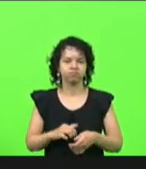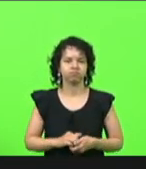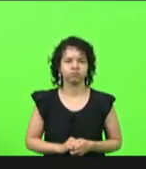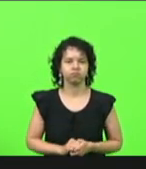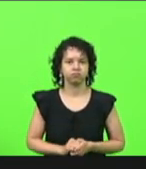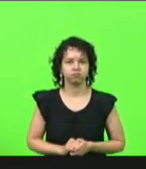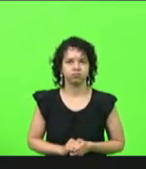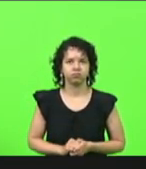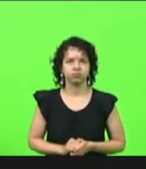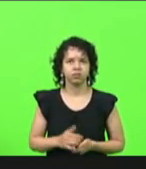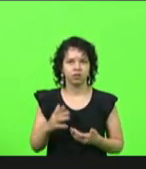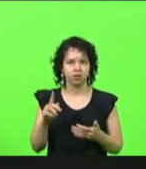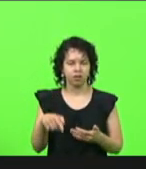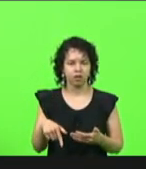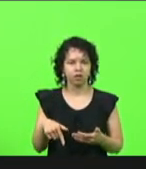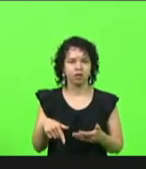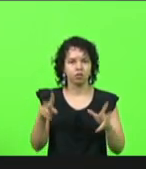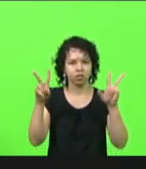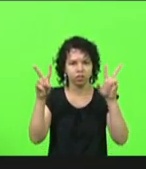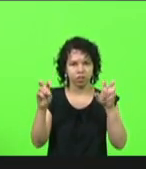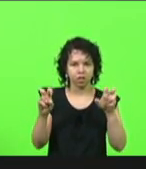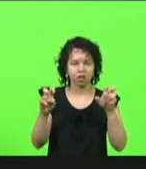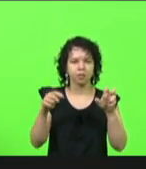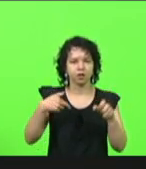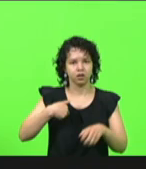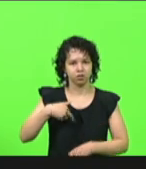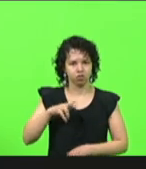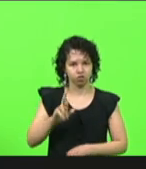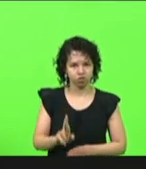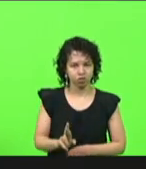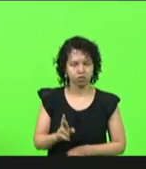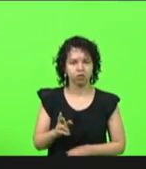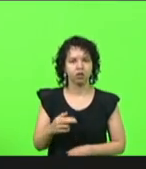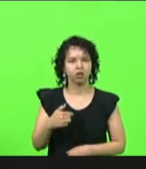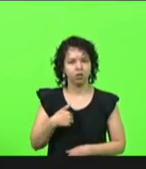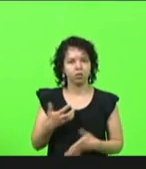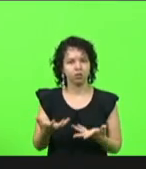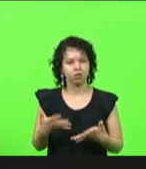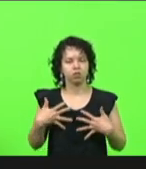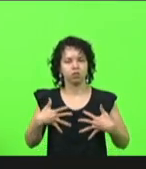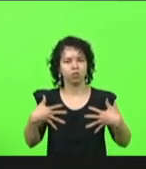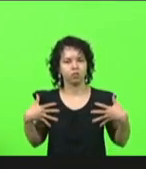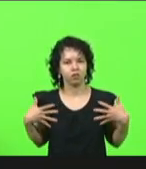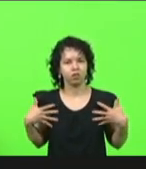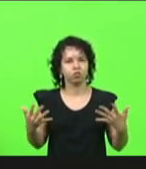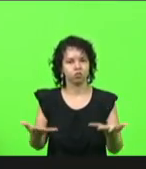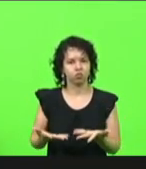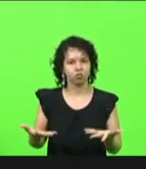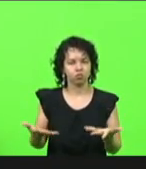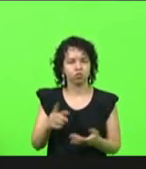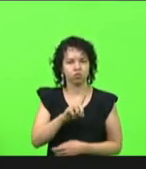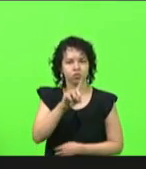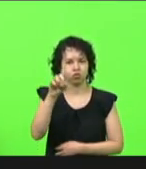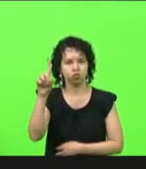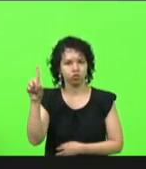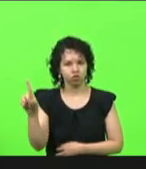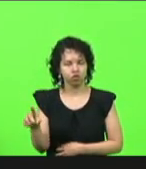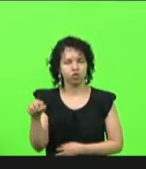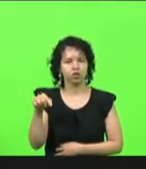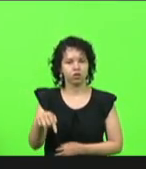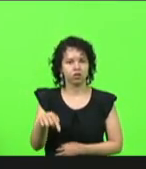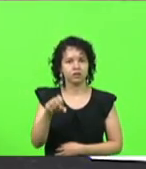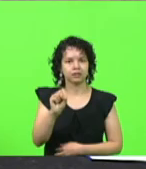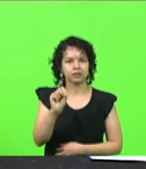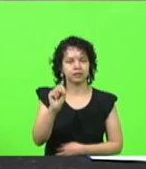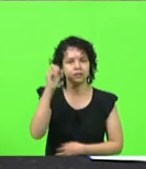esteira aí é religiosa, deputado Kennedy, permita-me fazer homenagem aqui. Hoje é o dia de Santa Catarina, 25